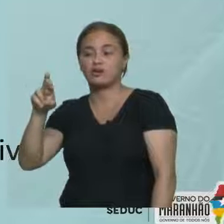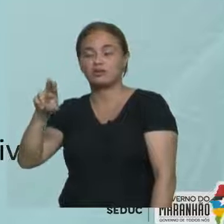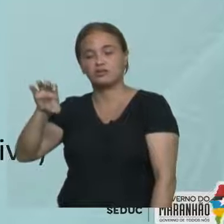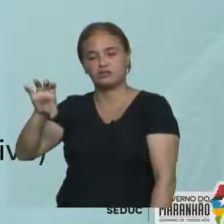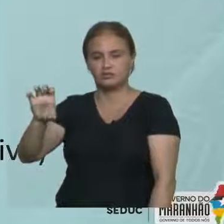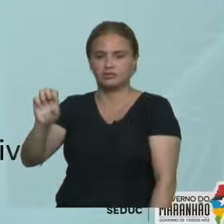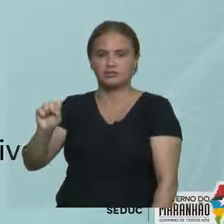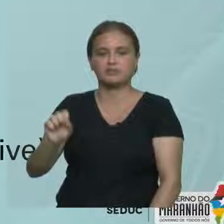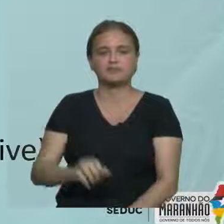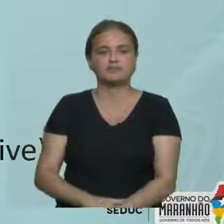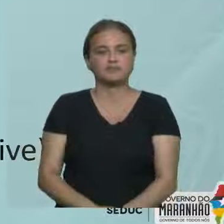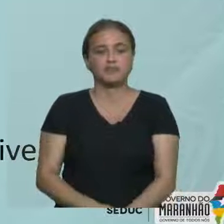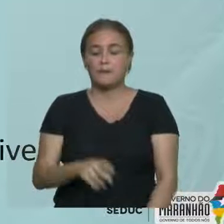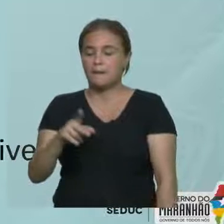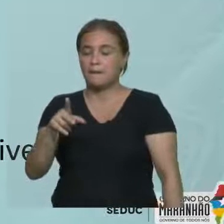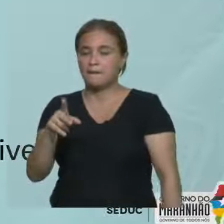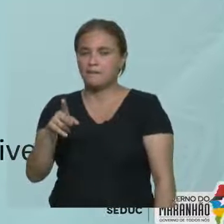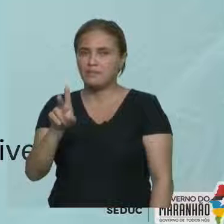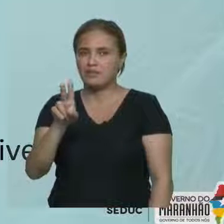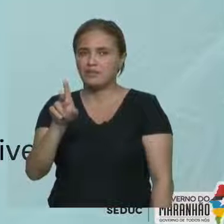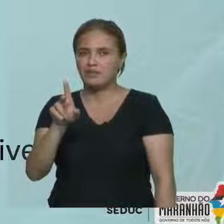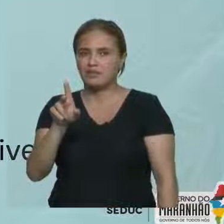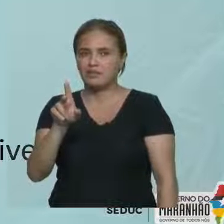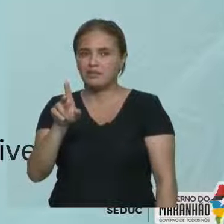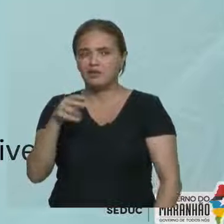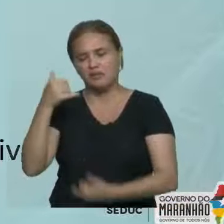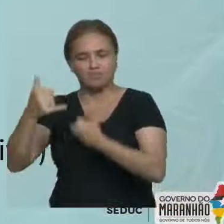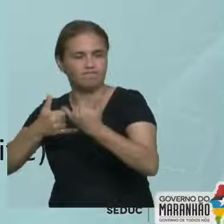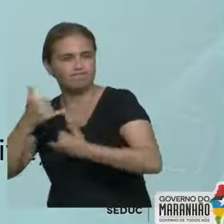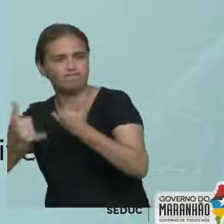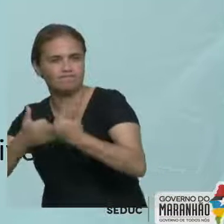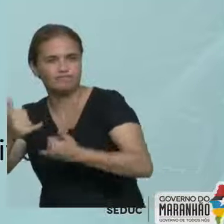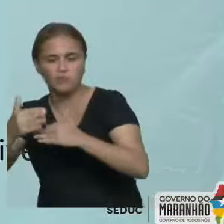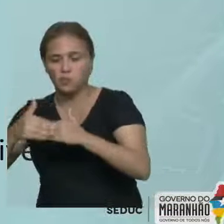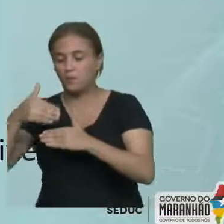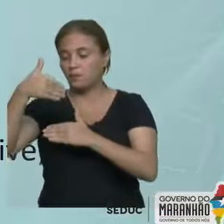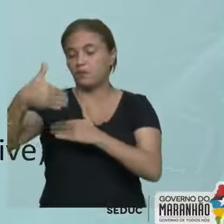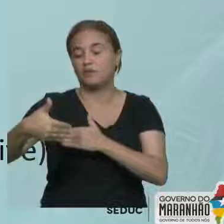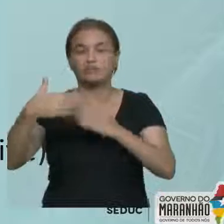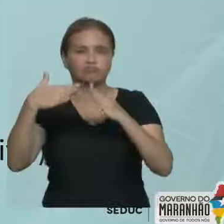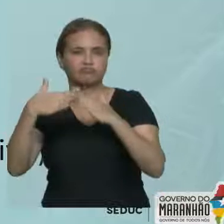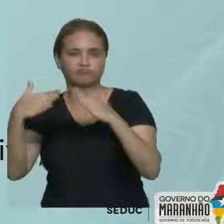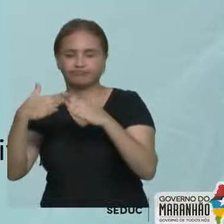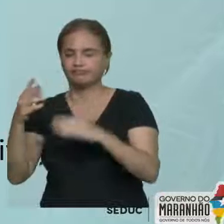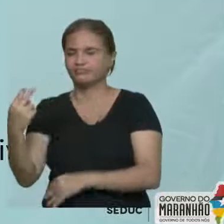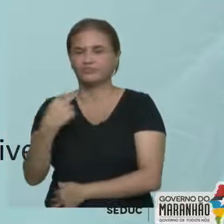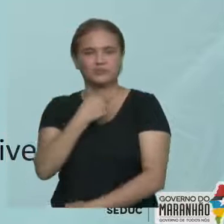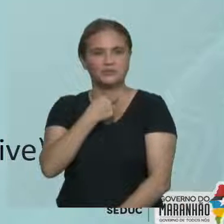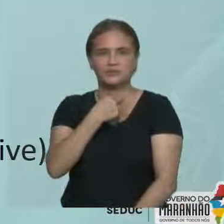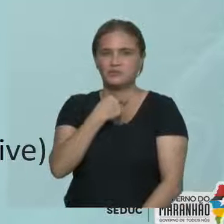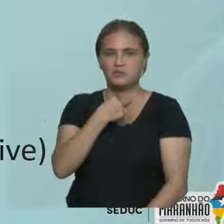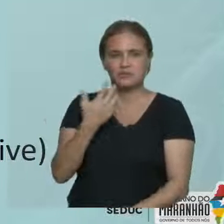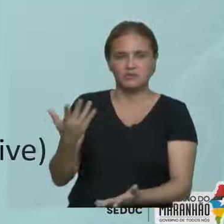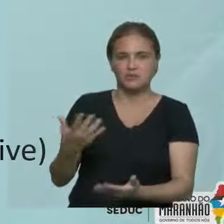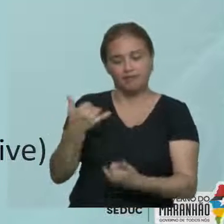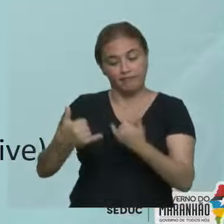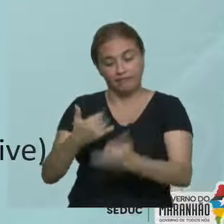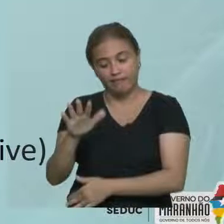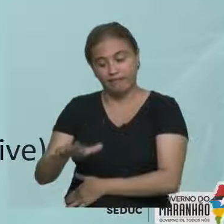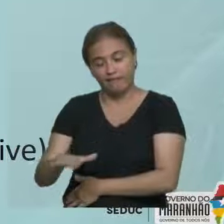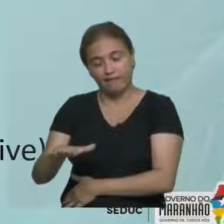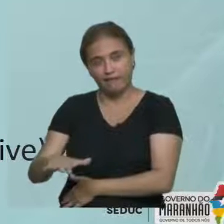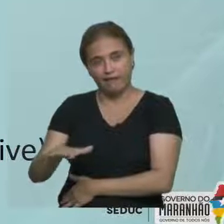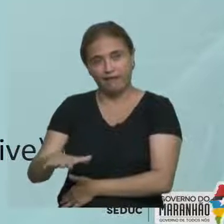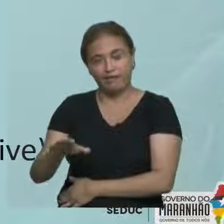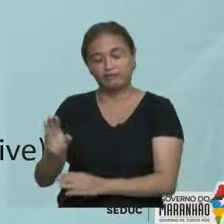play outside. Eles nunca, eles brincam, né? Do lado de fora e tal, não sai de casa, né? Às vezes, as crianças hoje em dia estão